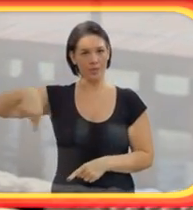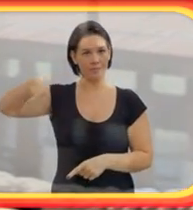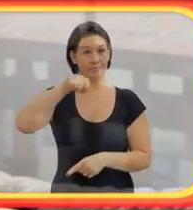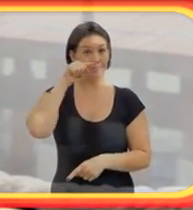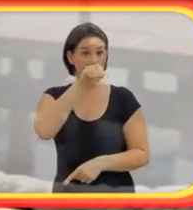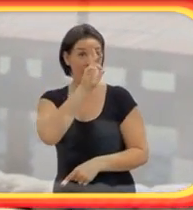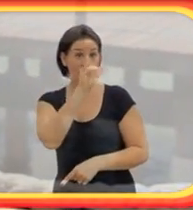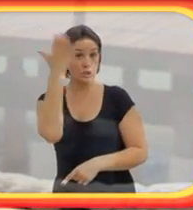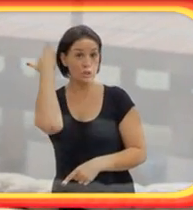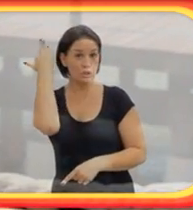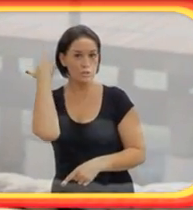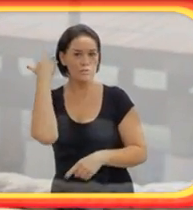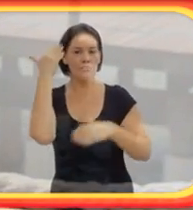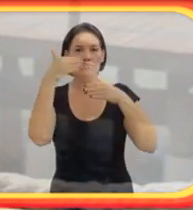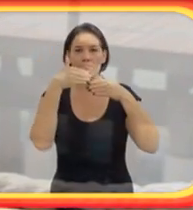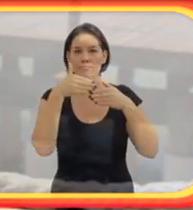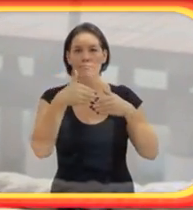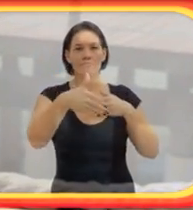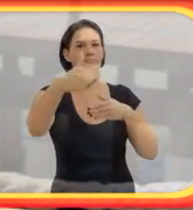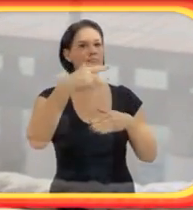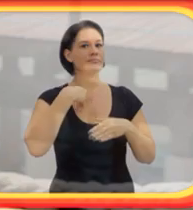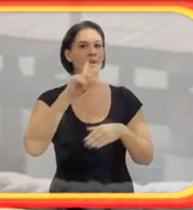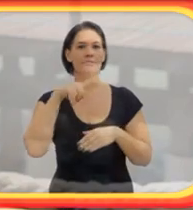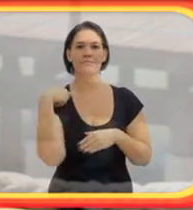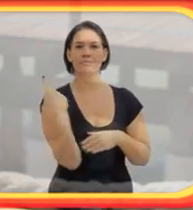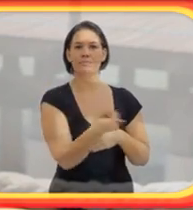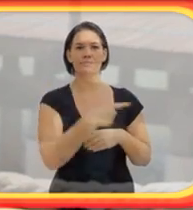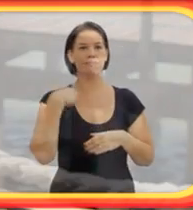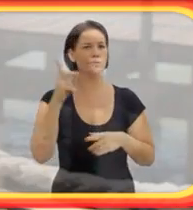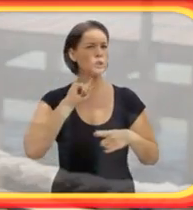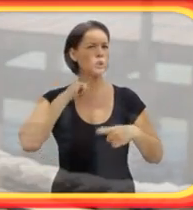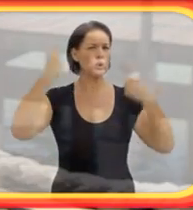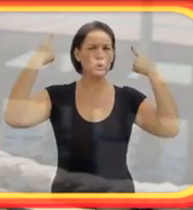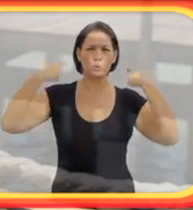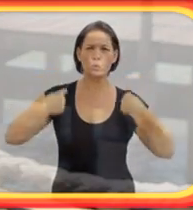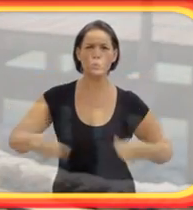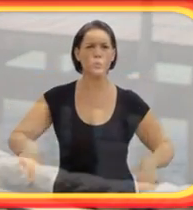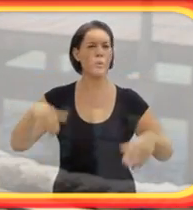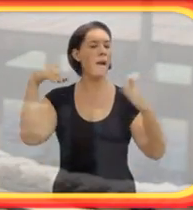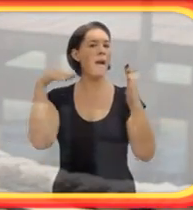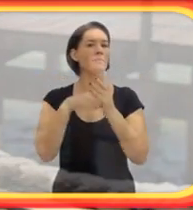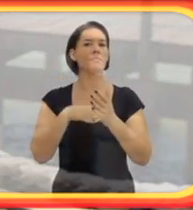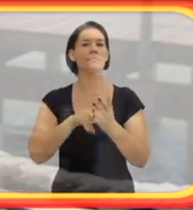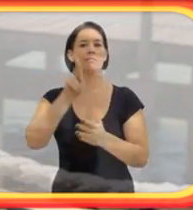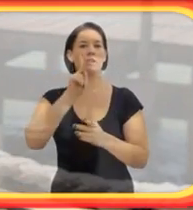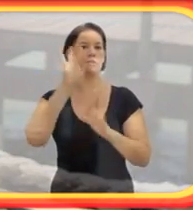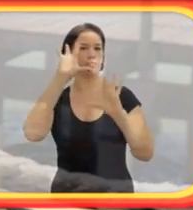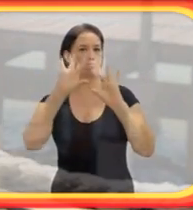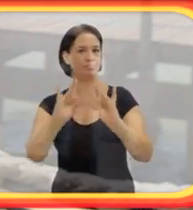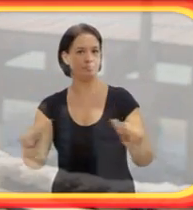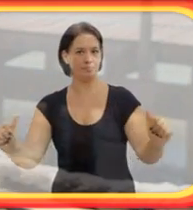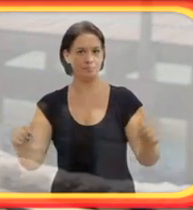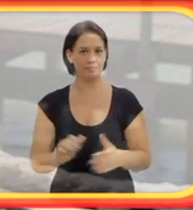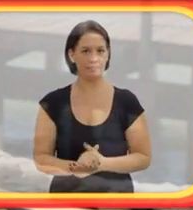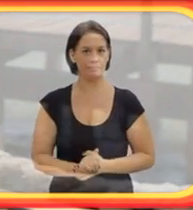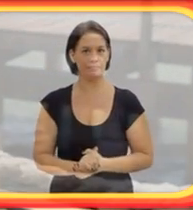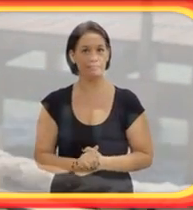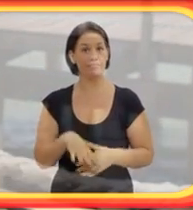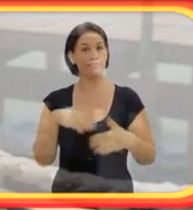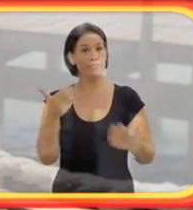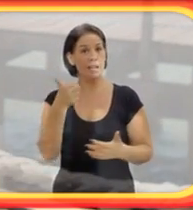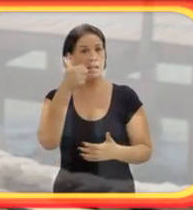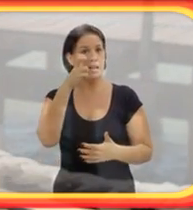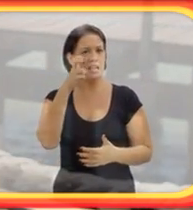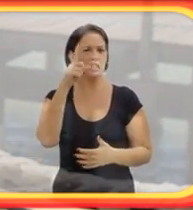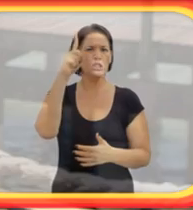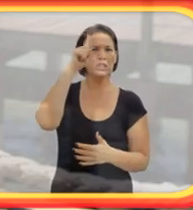eles também estavam emocionados, porque eu consegui fazer a volta. E depois, acho que uns 15, 20 dias depois, eu cheguei na casa da minha mãe,